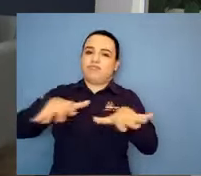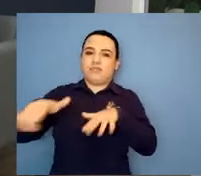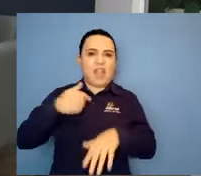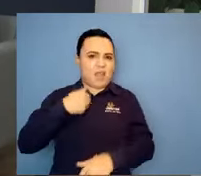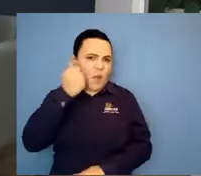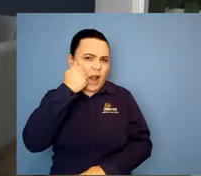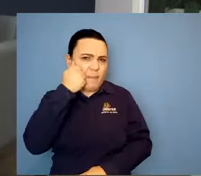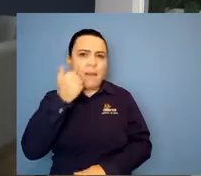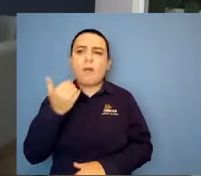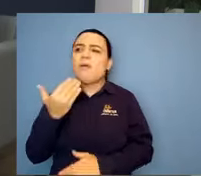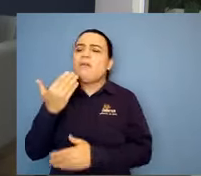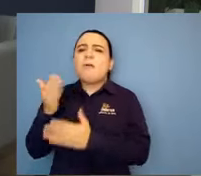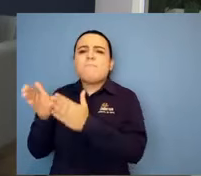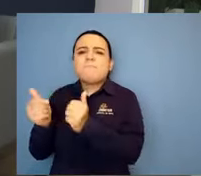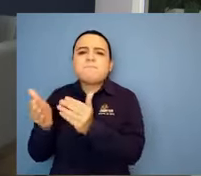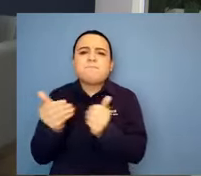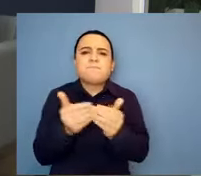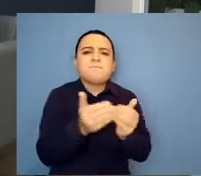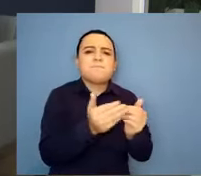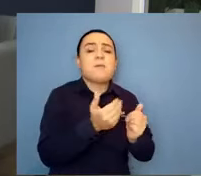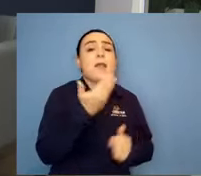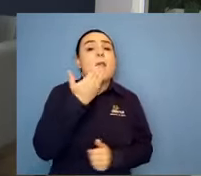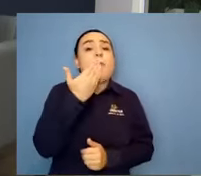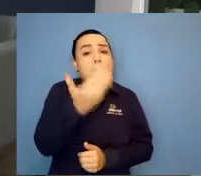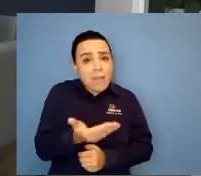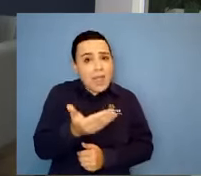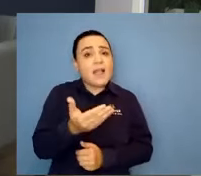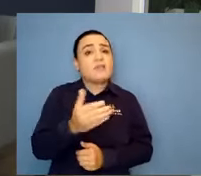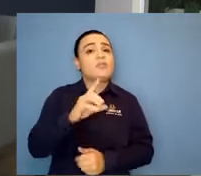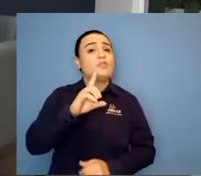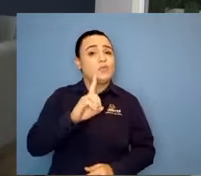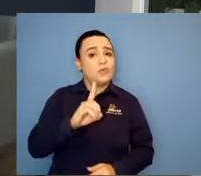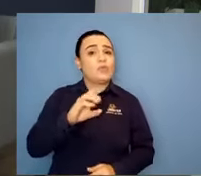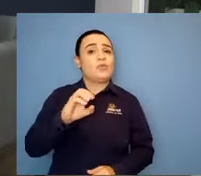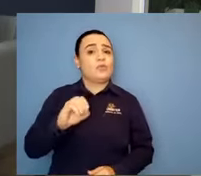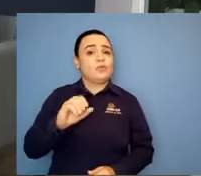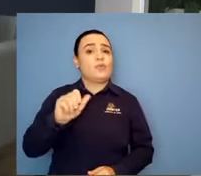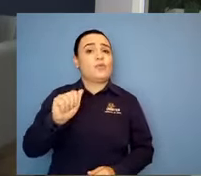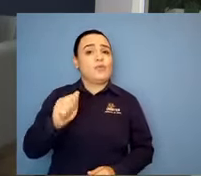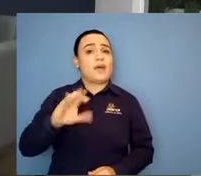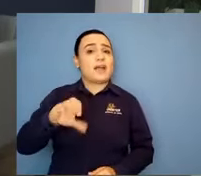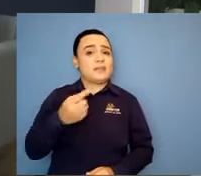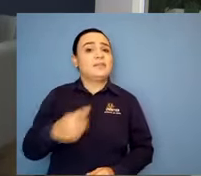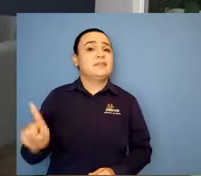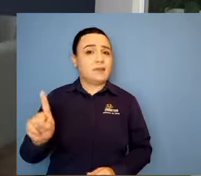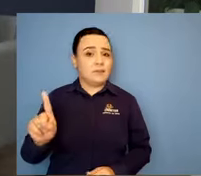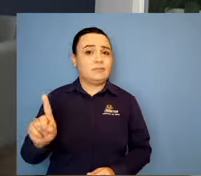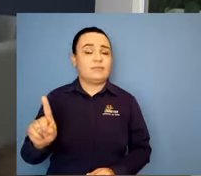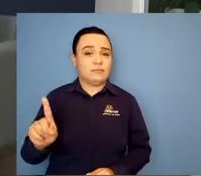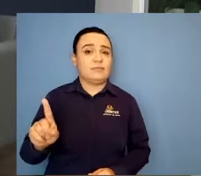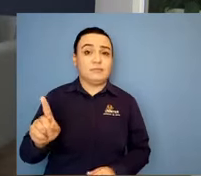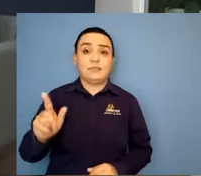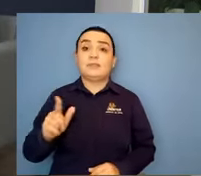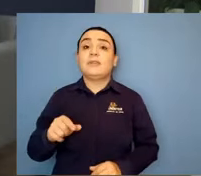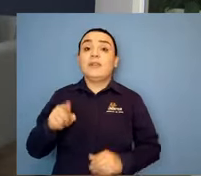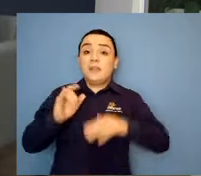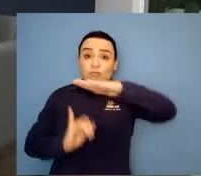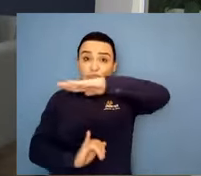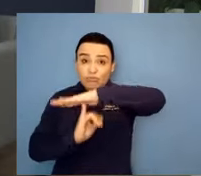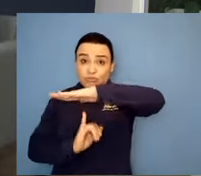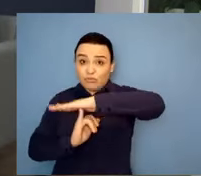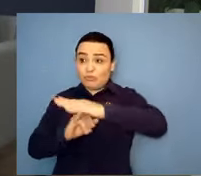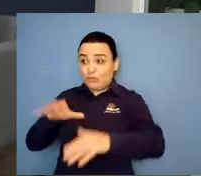e o Instituto hoje tem uma psicóloga que atende as mães, né? E muitas vezes o próprio paciente. E tem